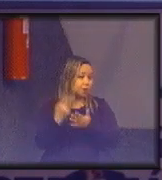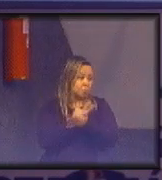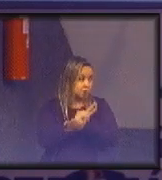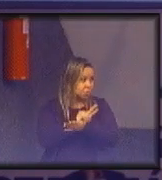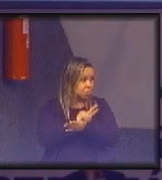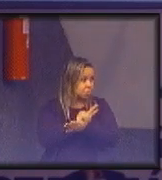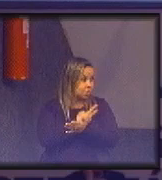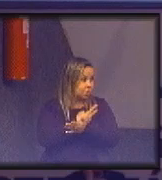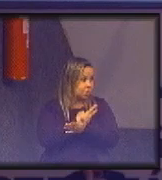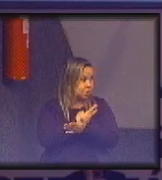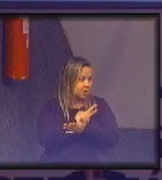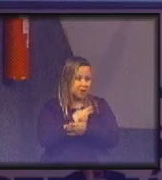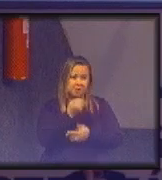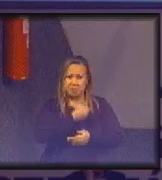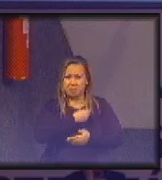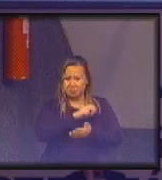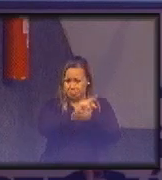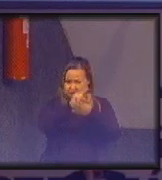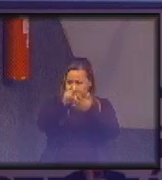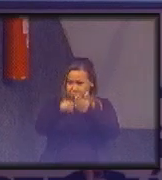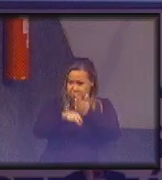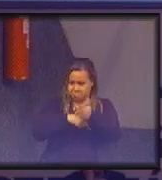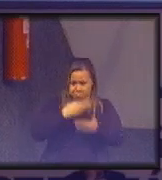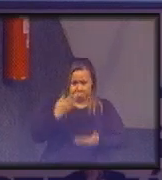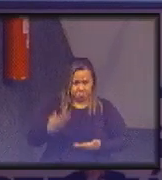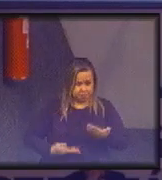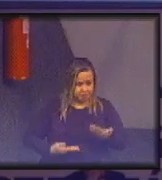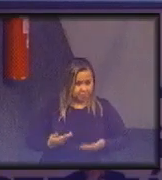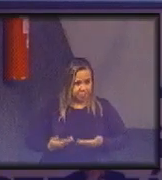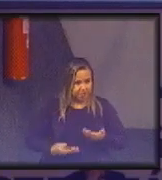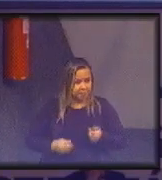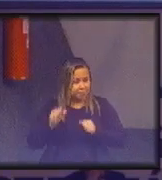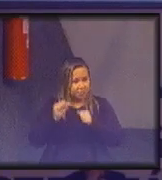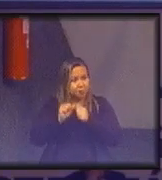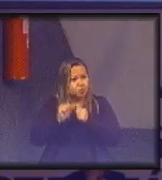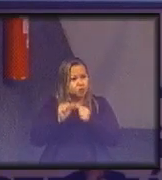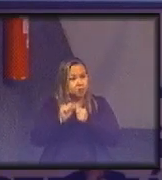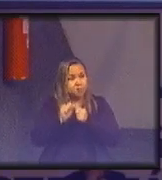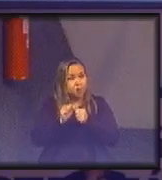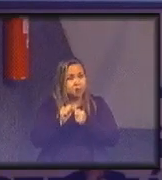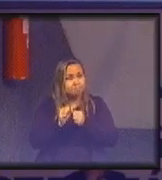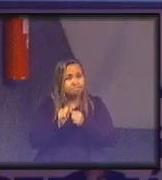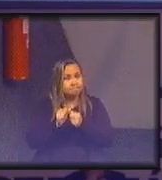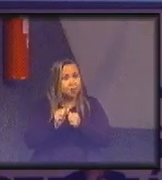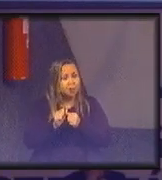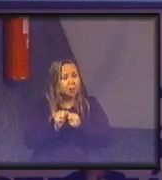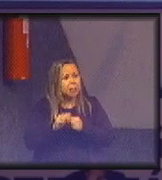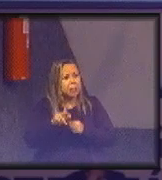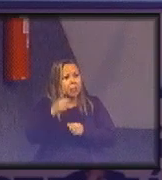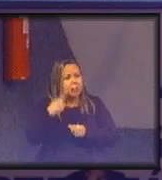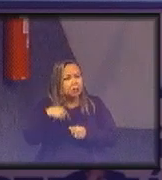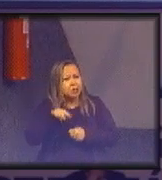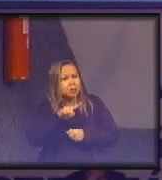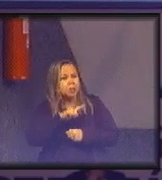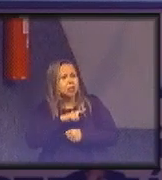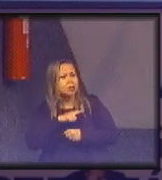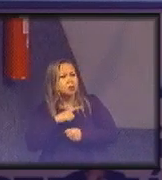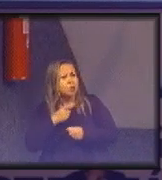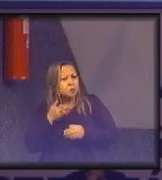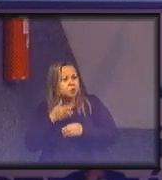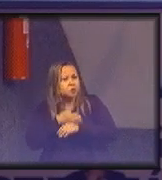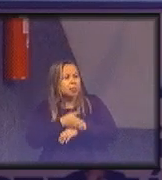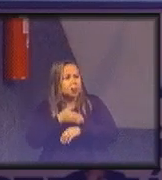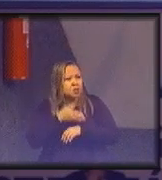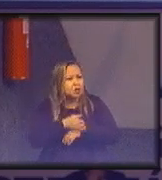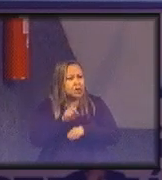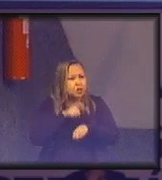com sem número de serviços e fez com que a gente entrasse em